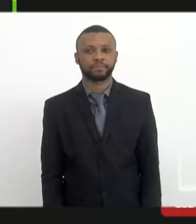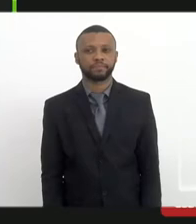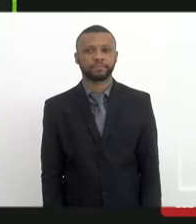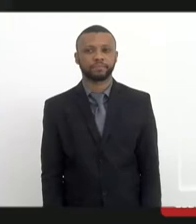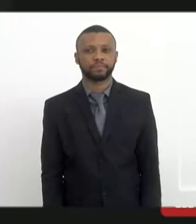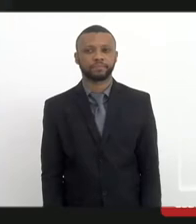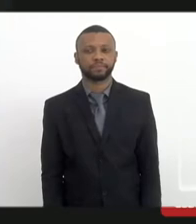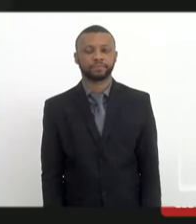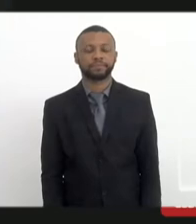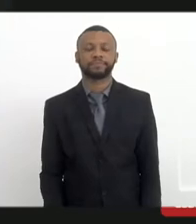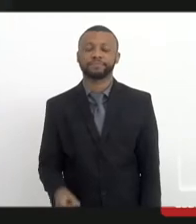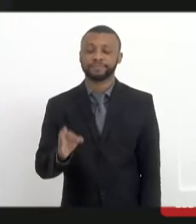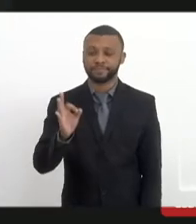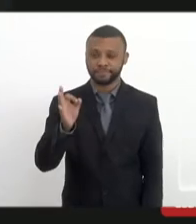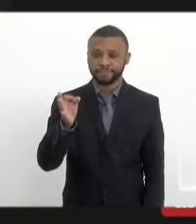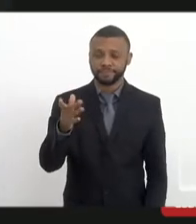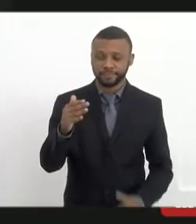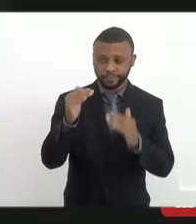Foi sim, Miramar.